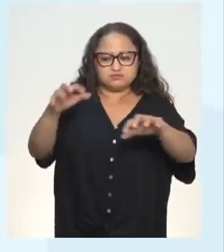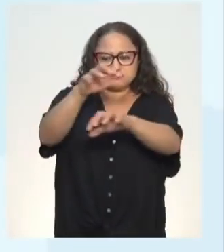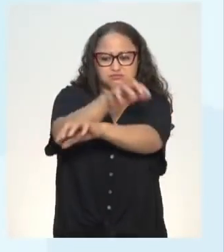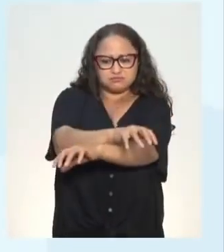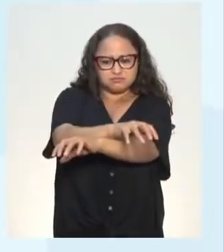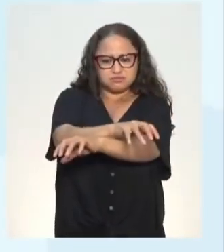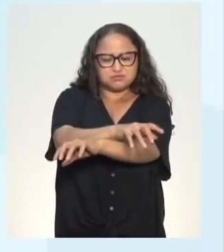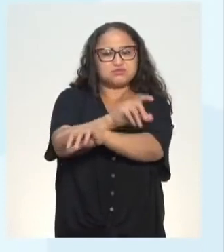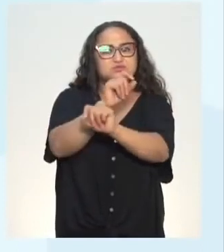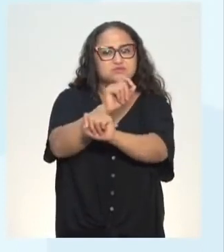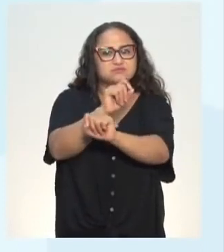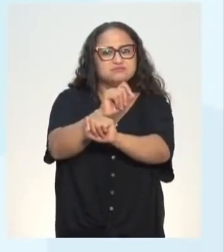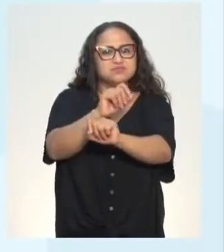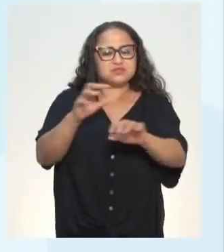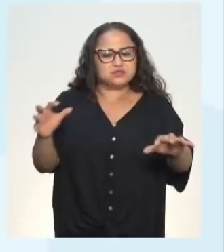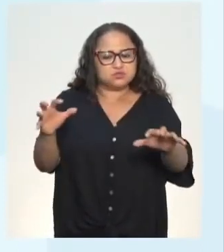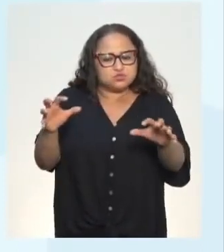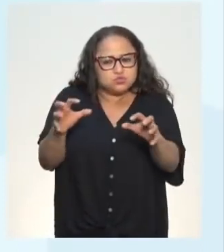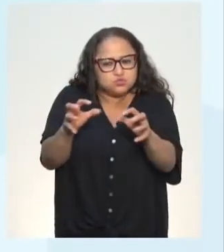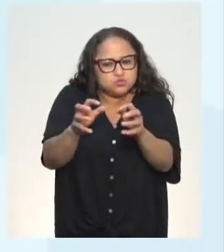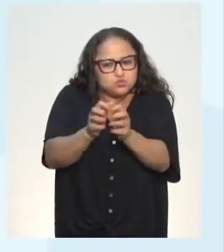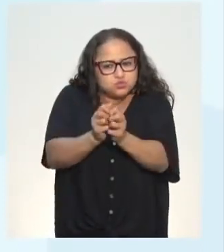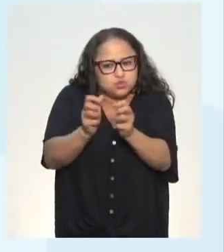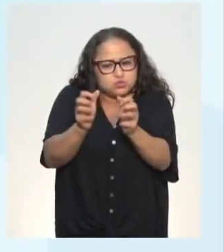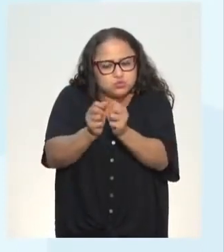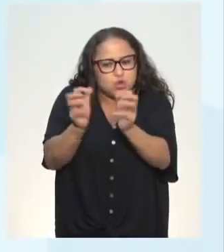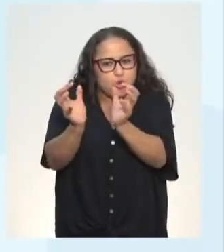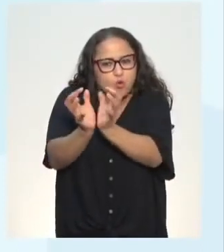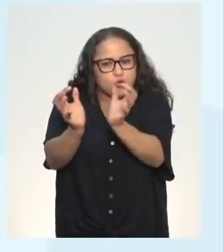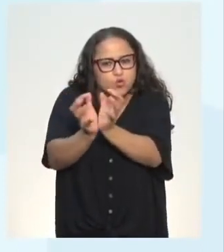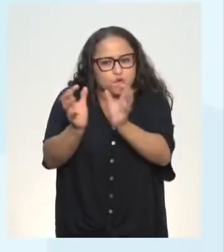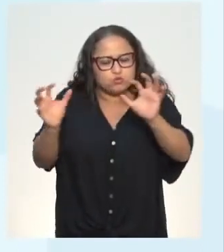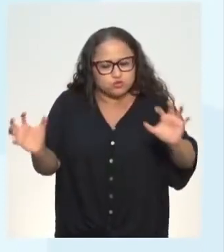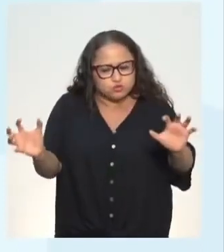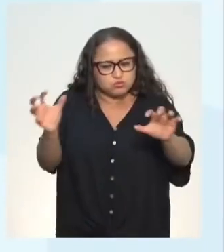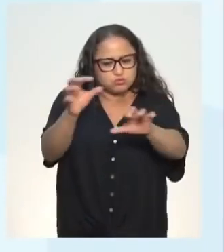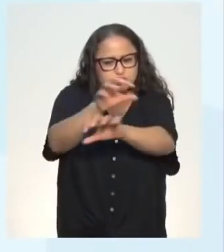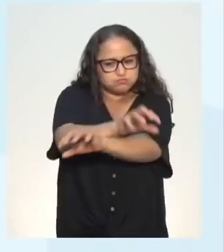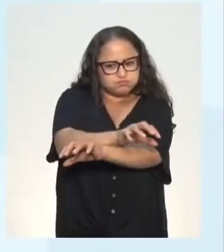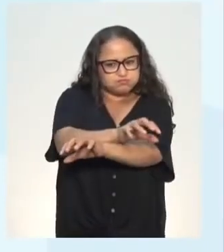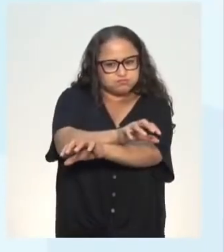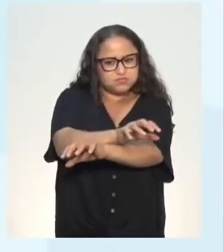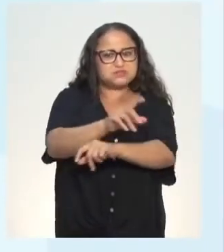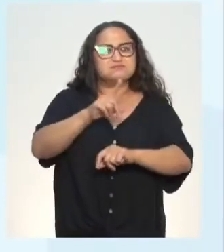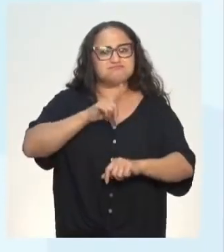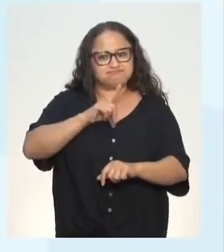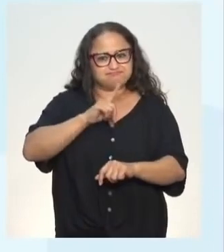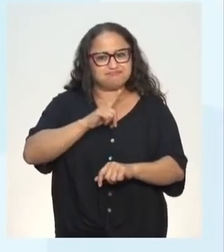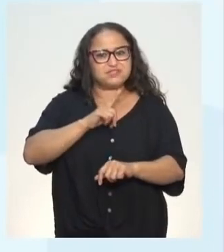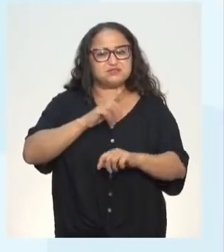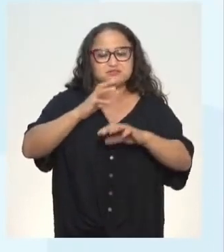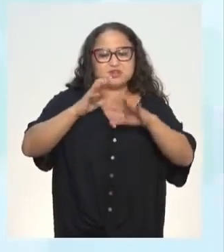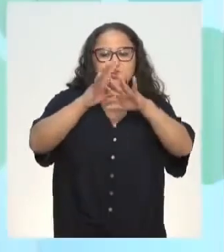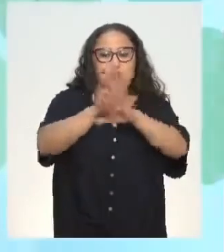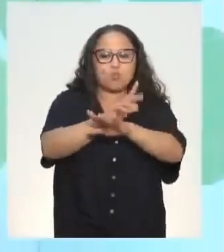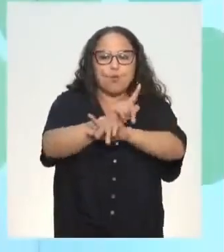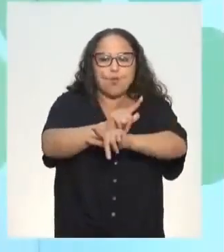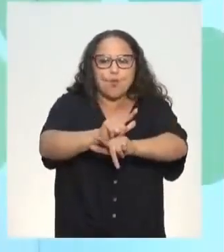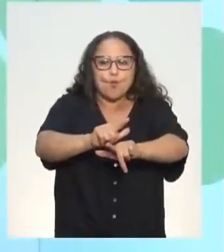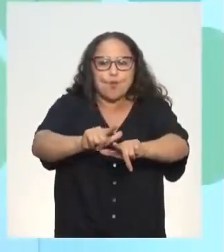se aglomeram, estão ali juntinhos, formam um grupo de vegetais. Então, está desertificando, está